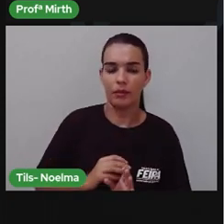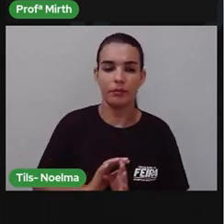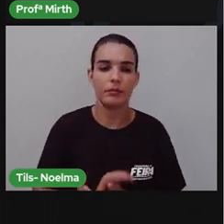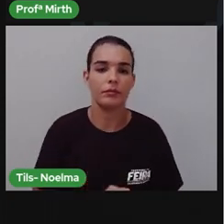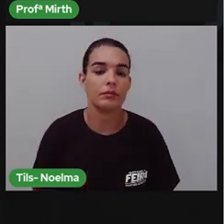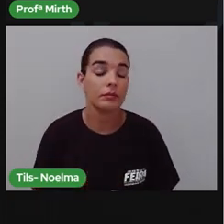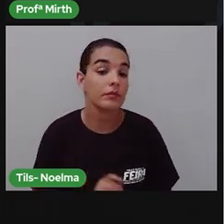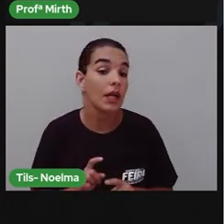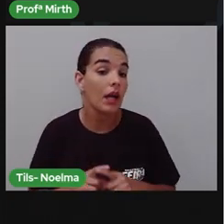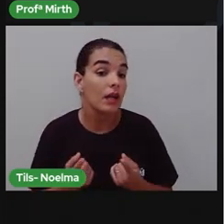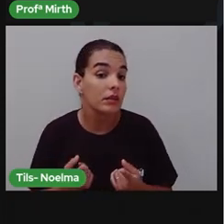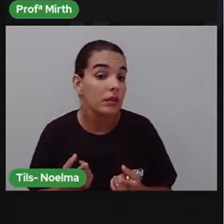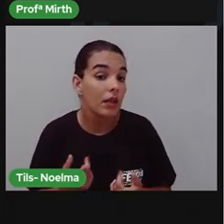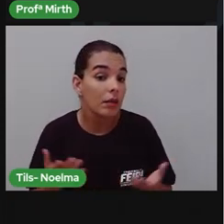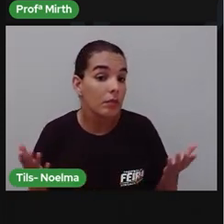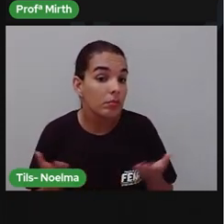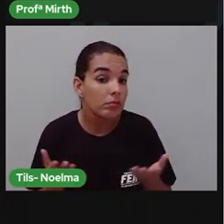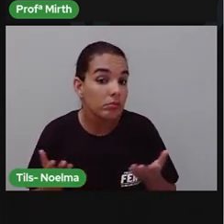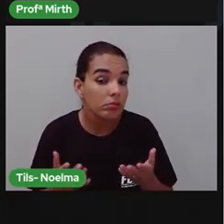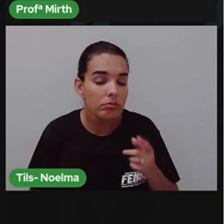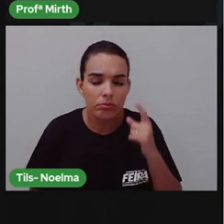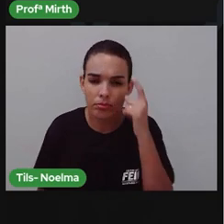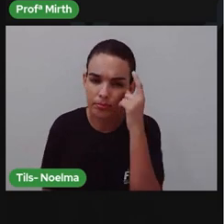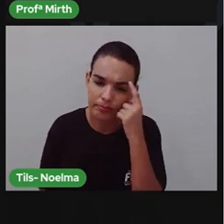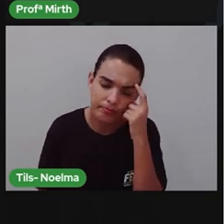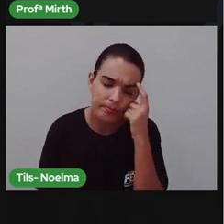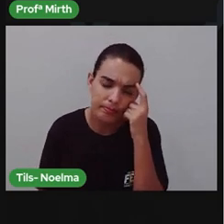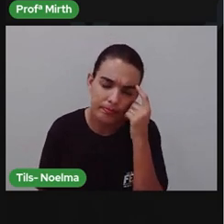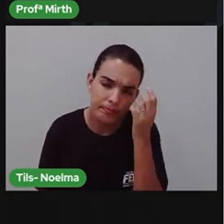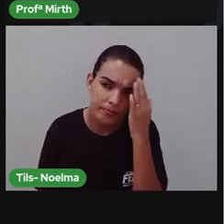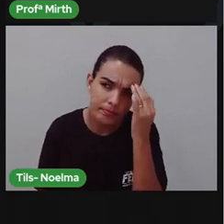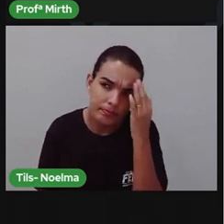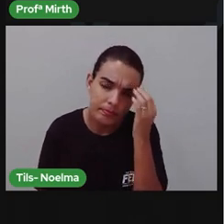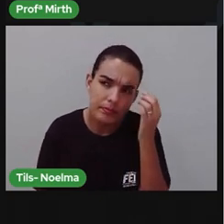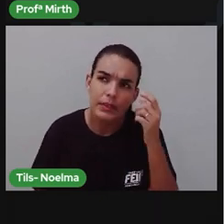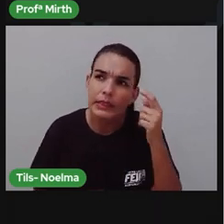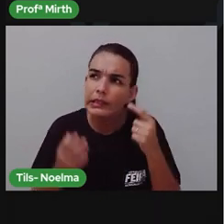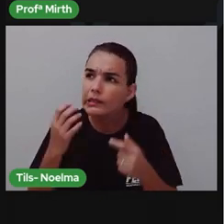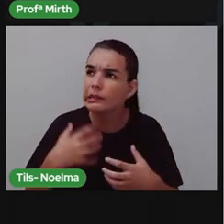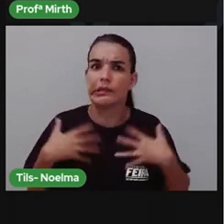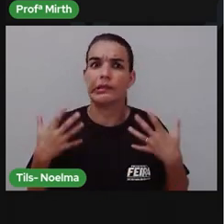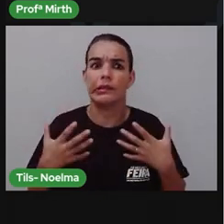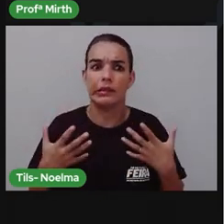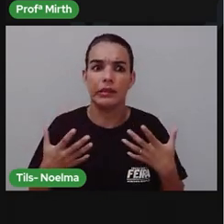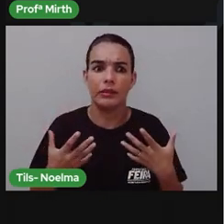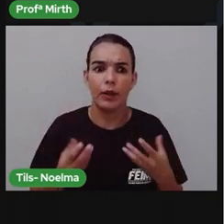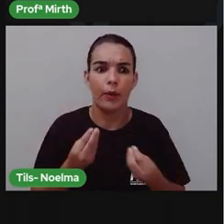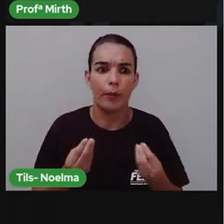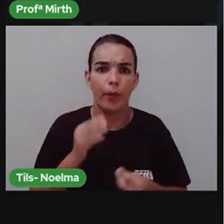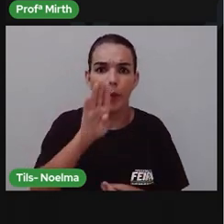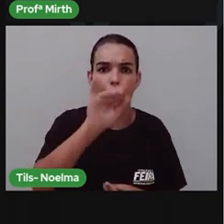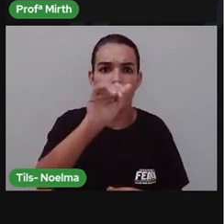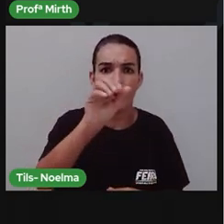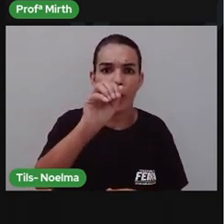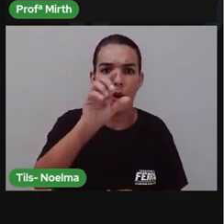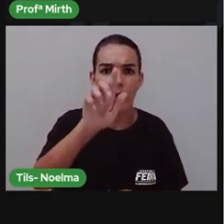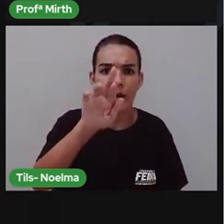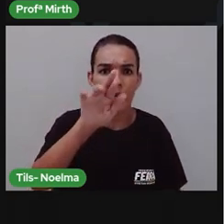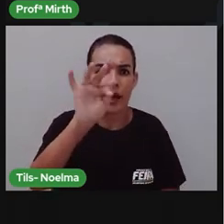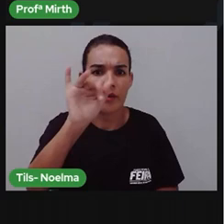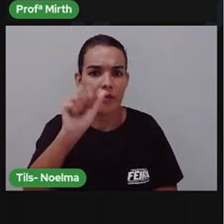Bom, mas voltando ao assunto, quer saber por que eu fiquei tão frustrada com a biografia de Sherlock Holmes?